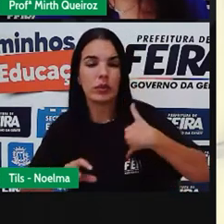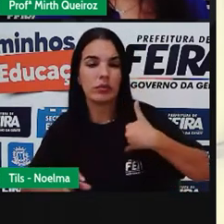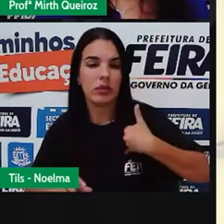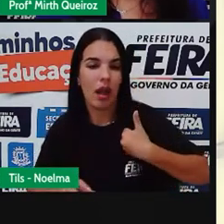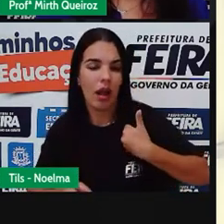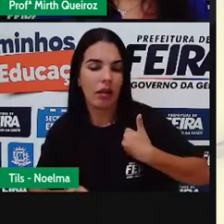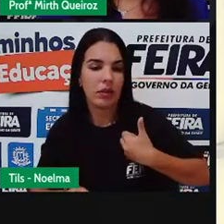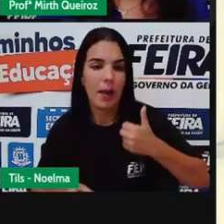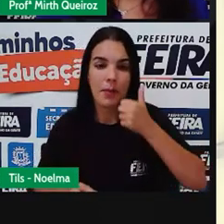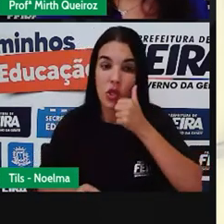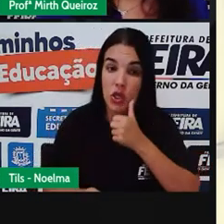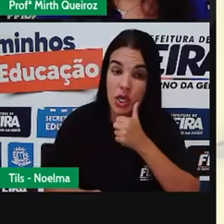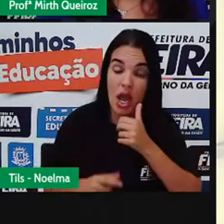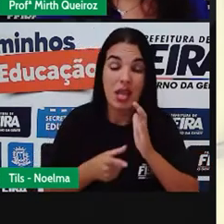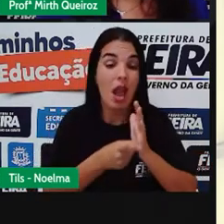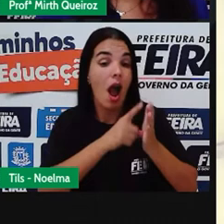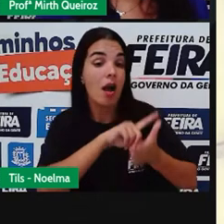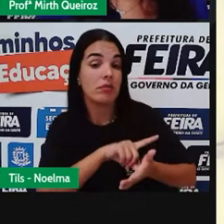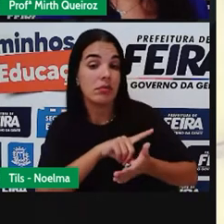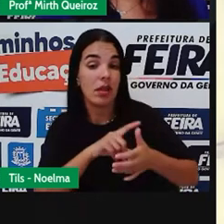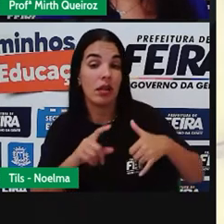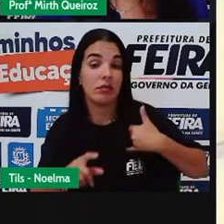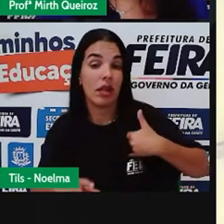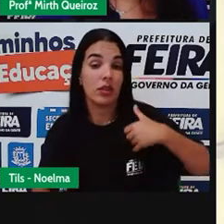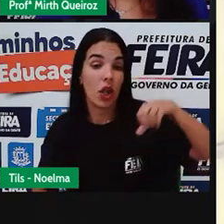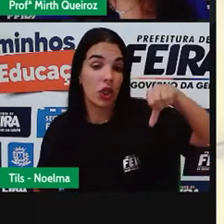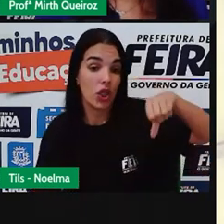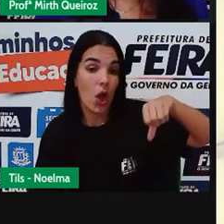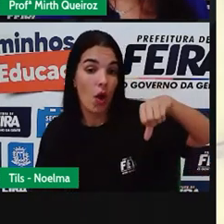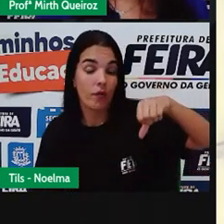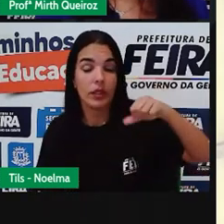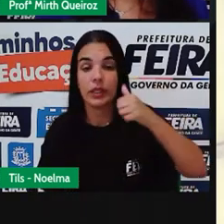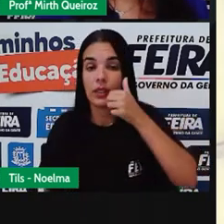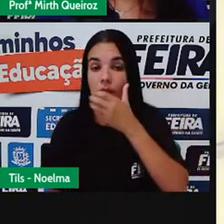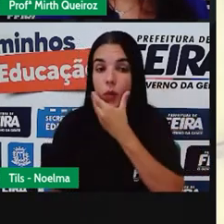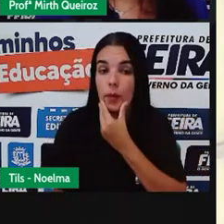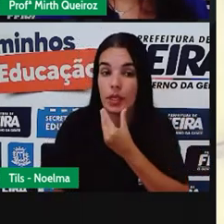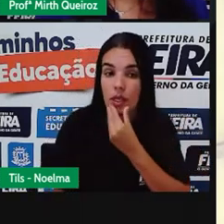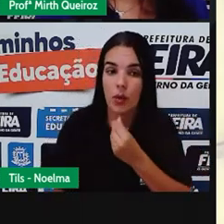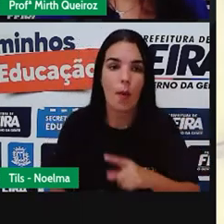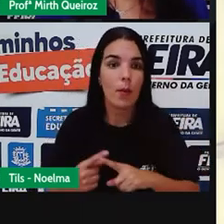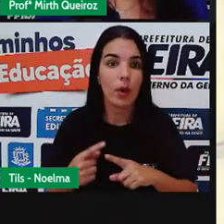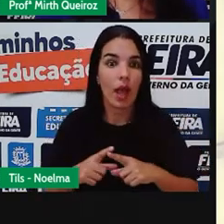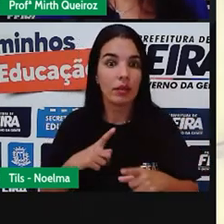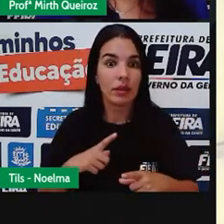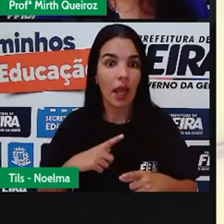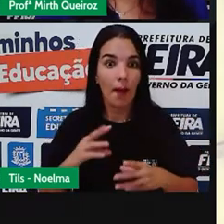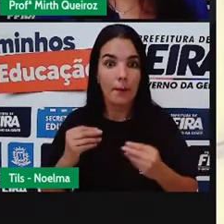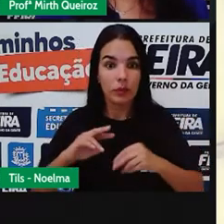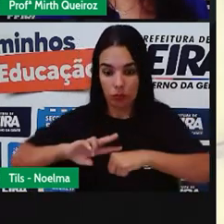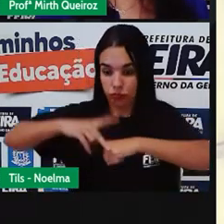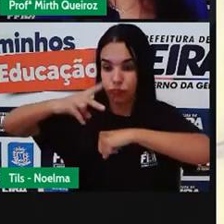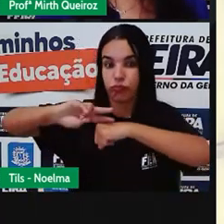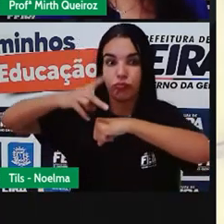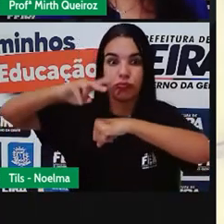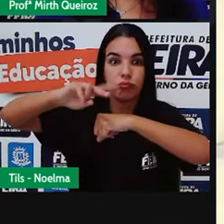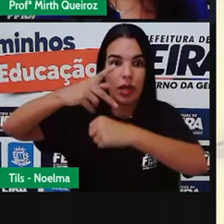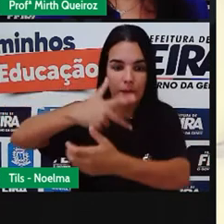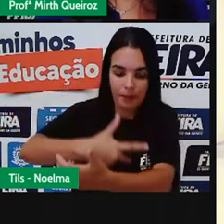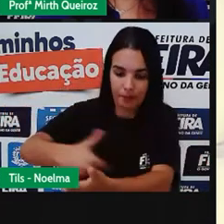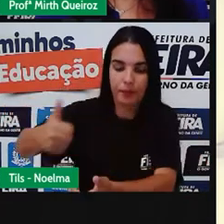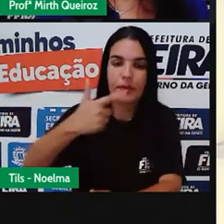meninas e antes dos nove anos de idade em meninos devido ao aumento dos hormônios sexuais no sangue